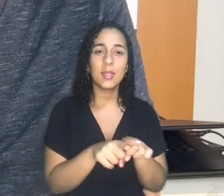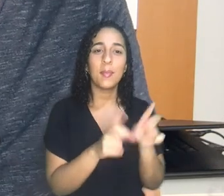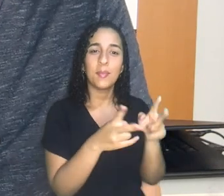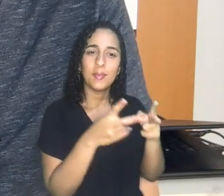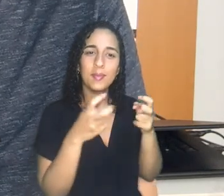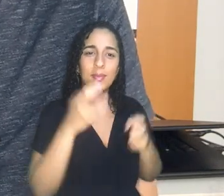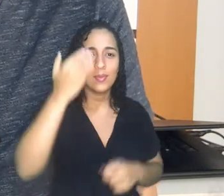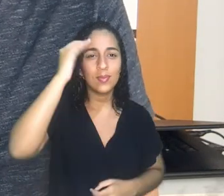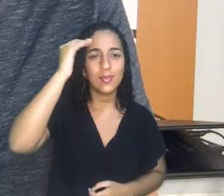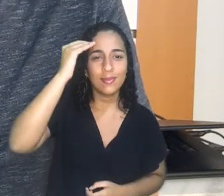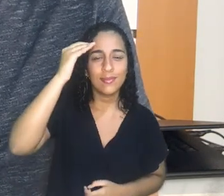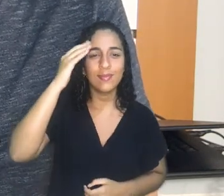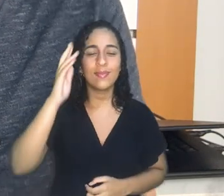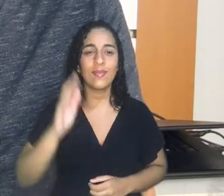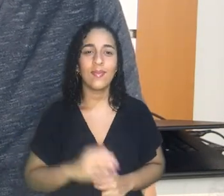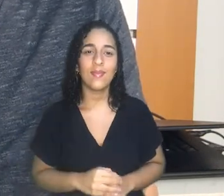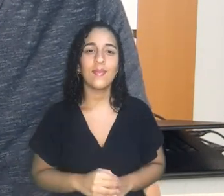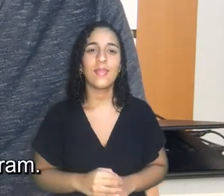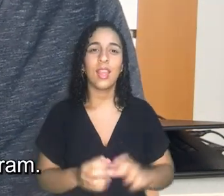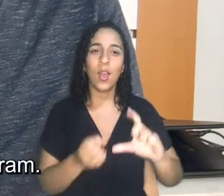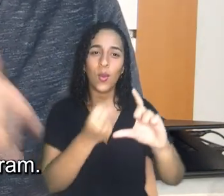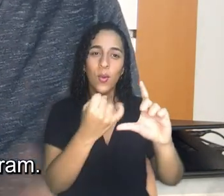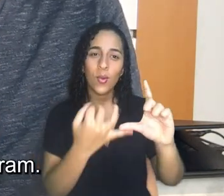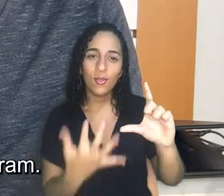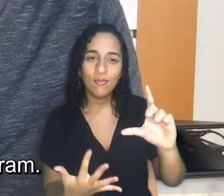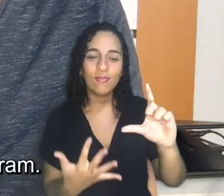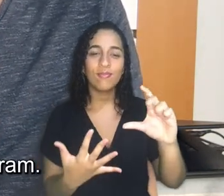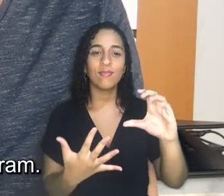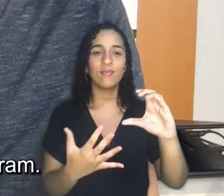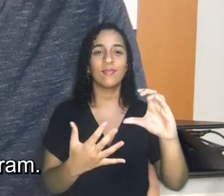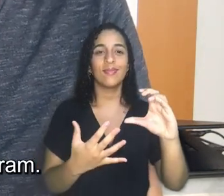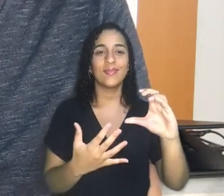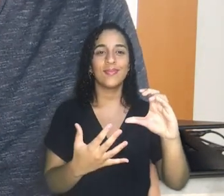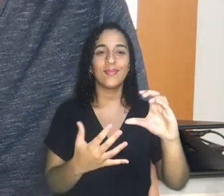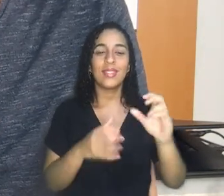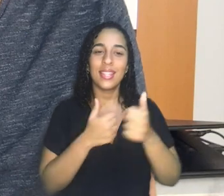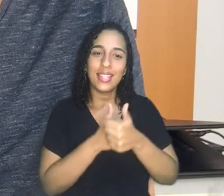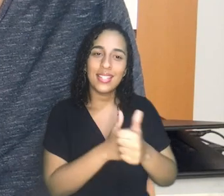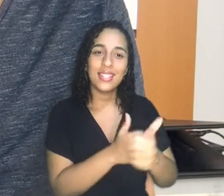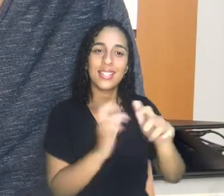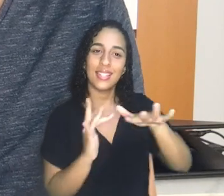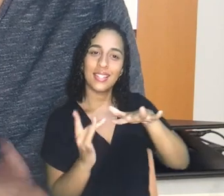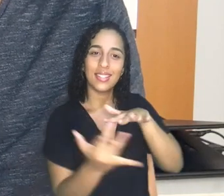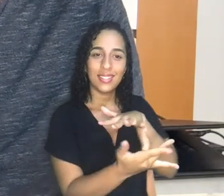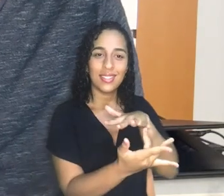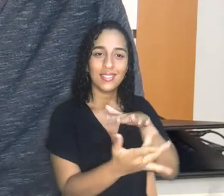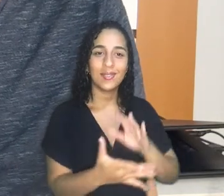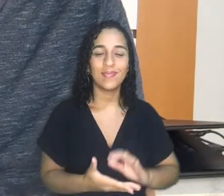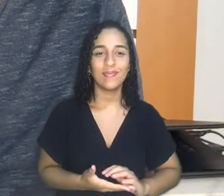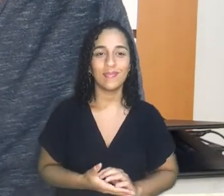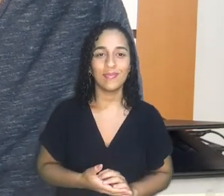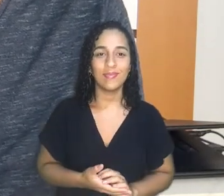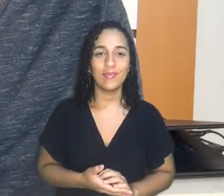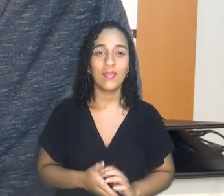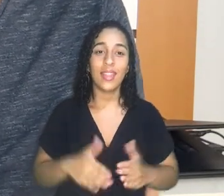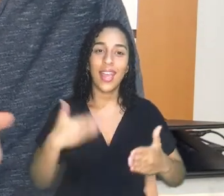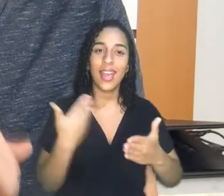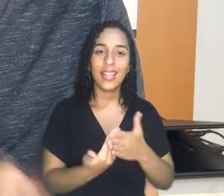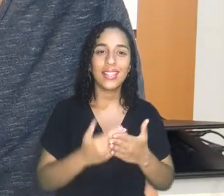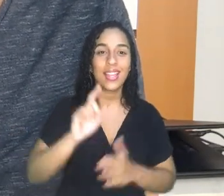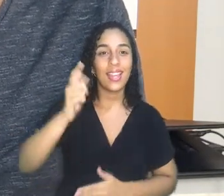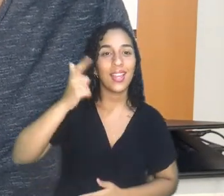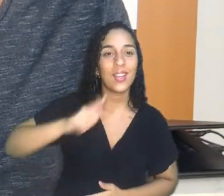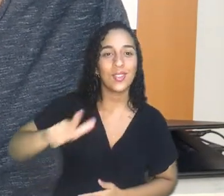amigas, para que eles também fiquem sabendo sobre esse assunto. comentem aqui embaixo o que vocês acharam e nos sigam nas nossas redes sociais, que estarão linkadas aqui embaixo.